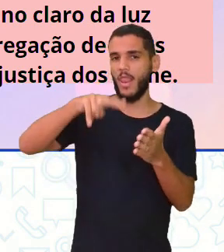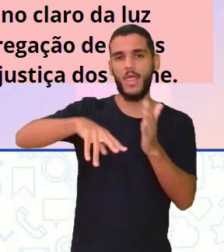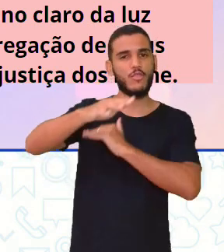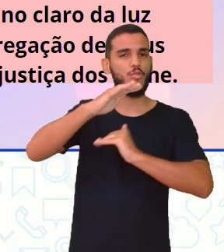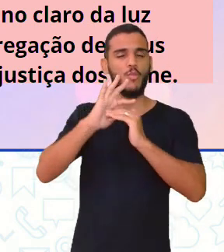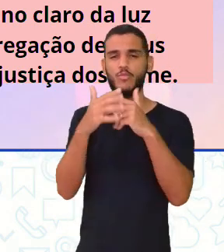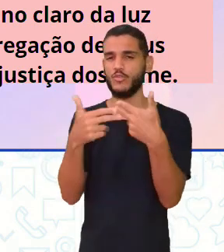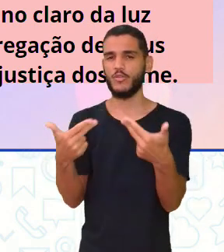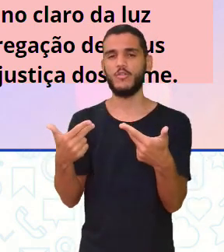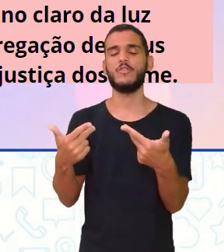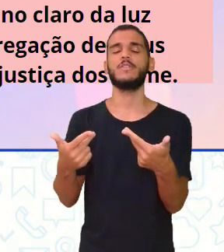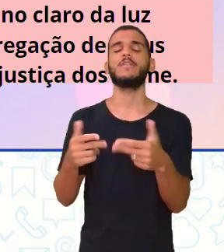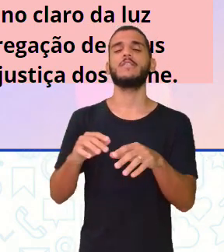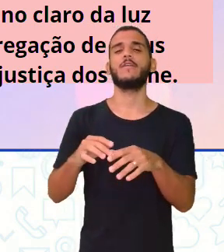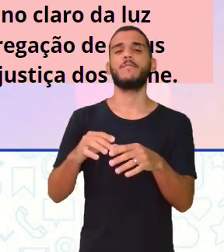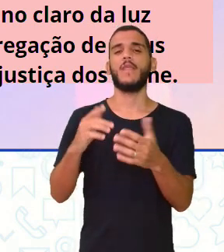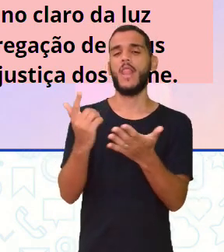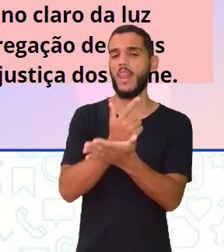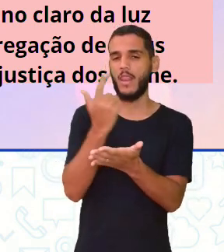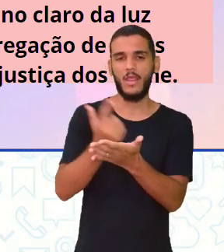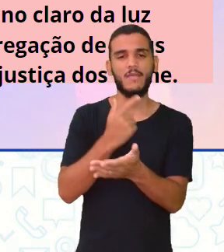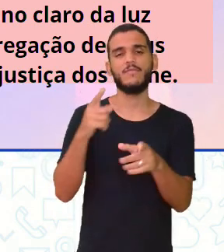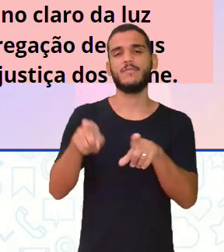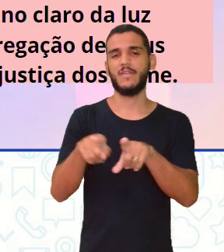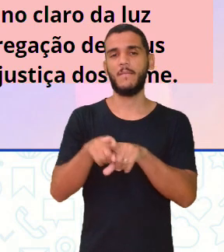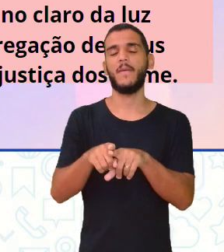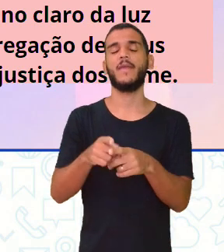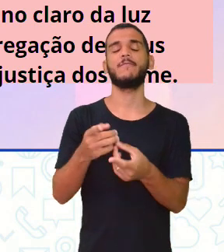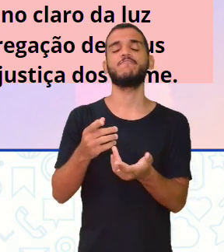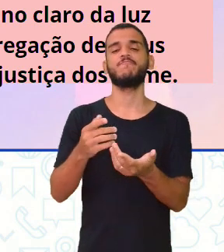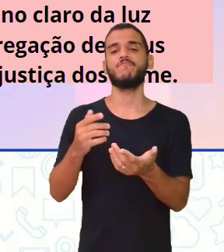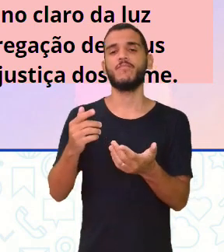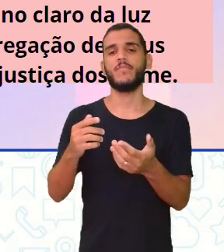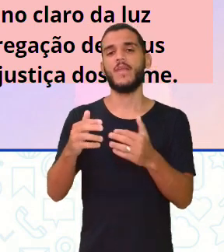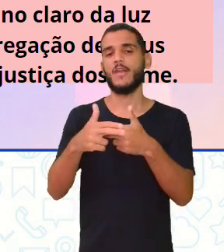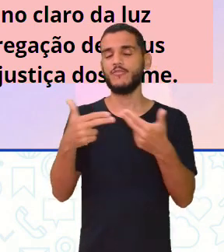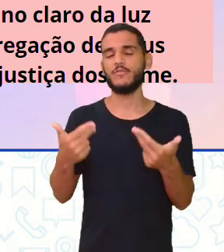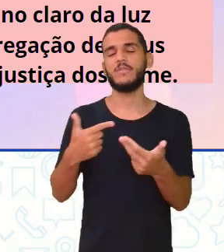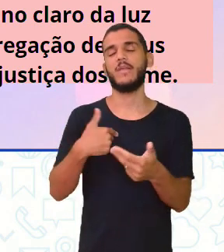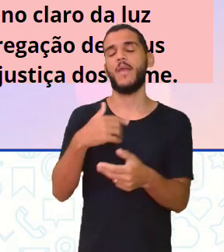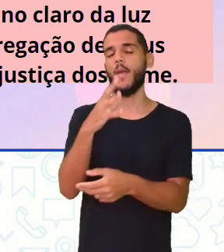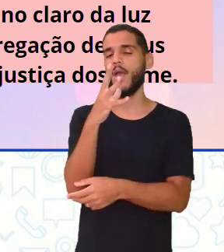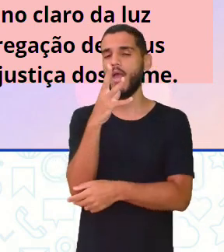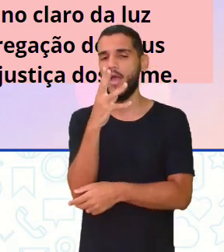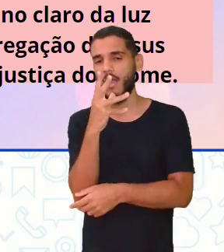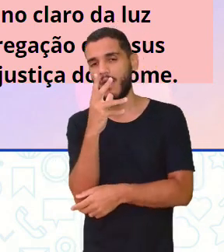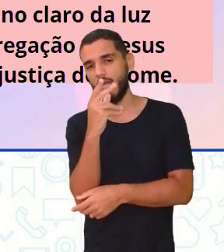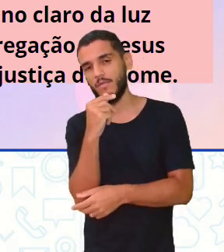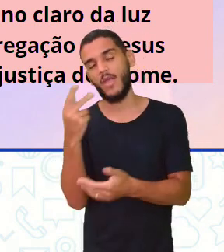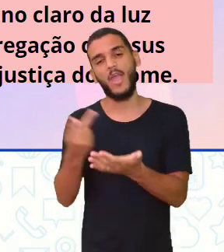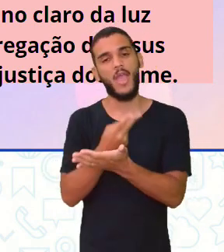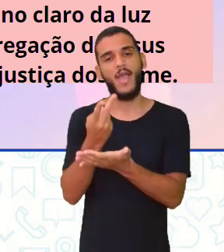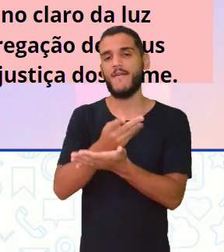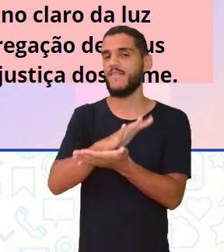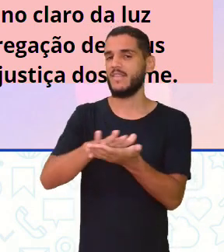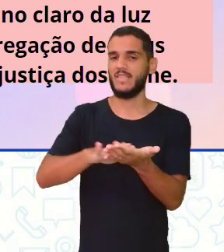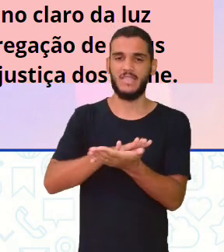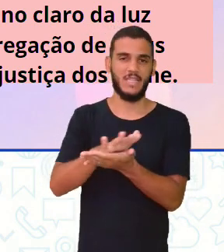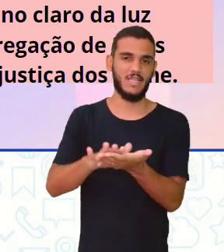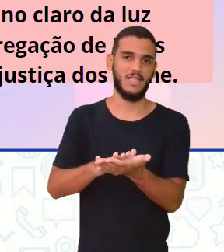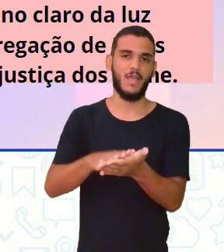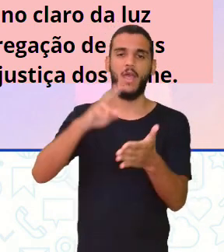livro e jornal. Com mais uns tempos para frente, mesmo vagarosamente, não errava nenhum nome.